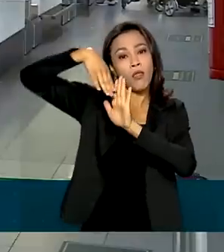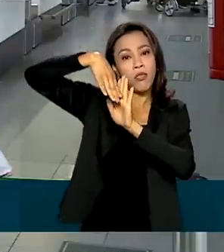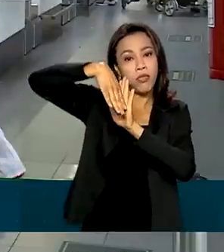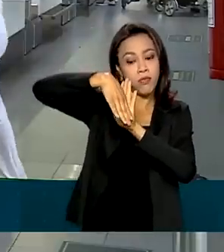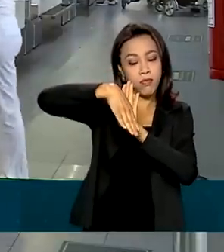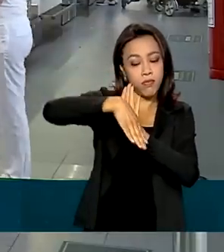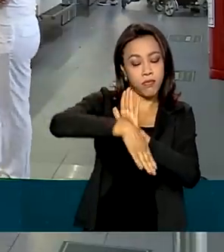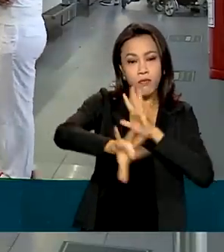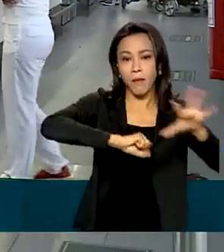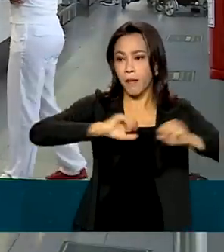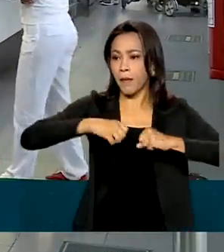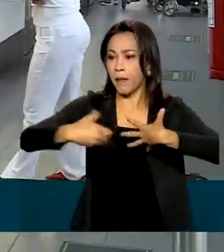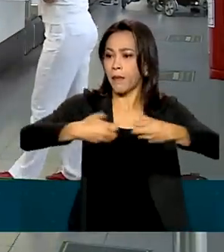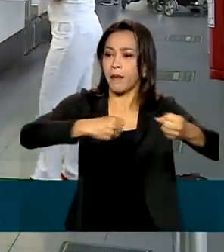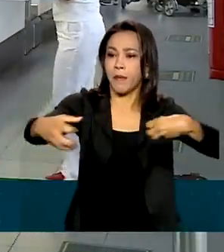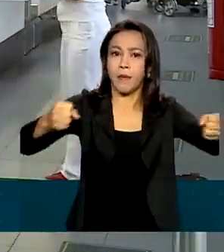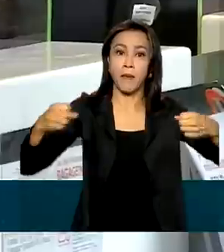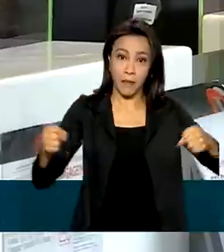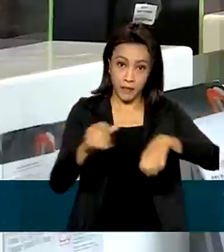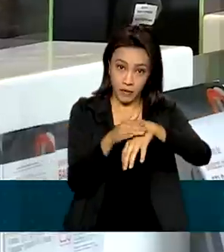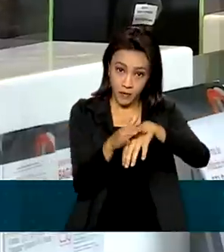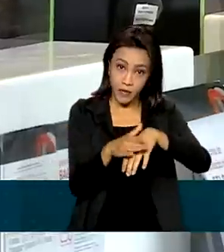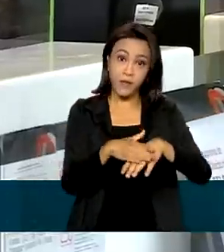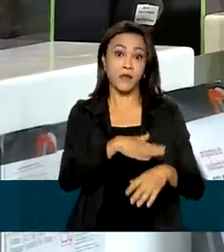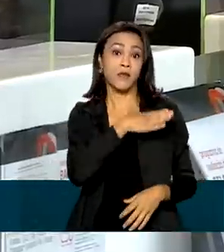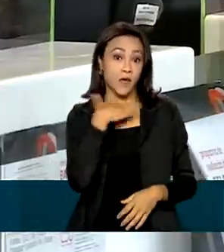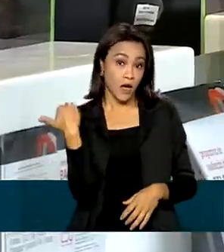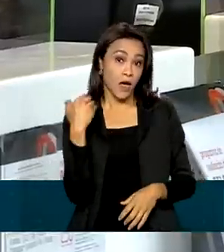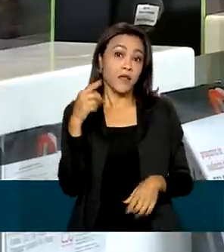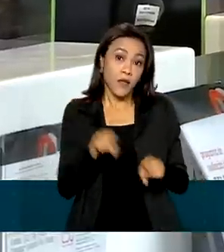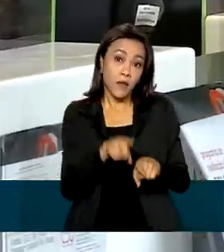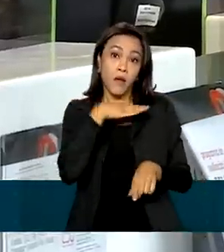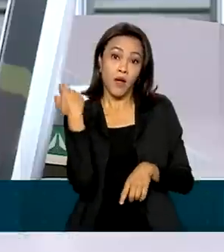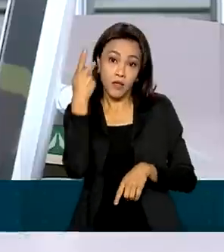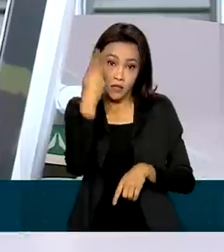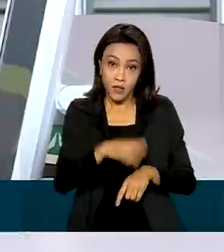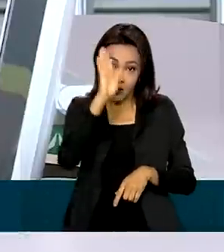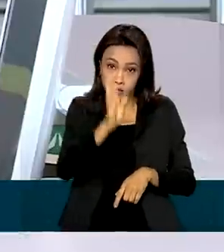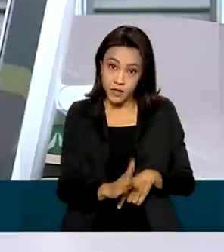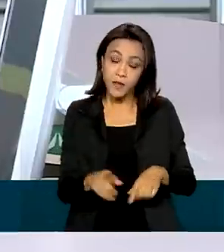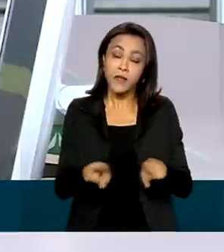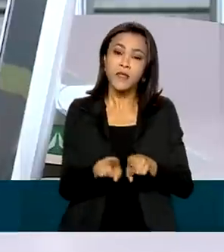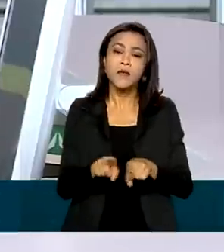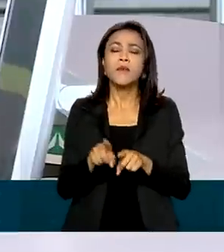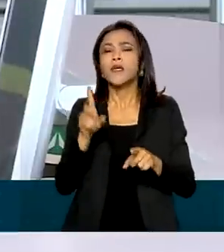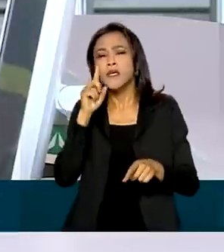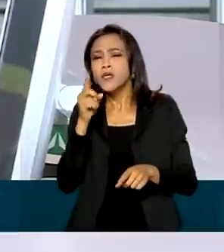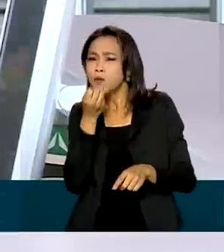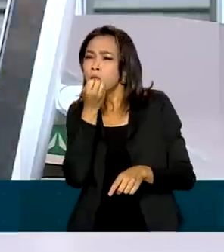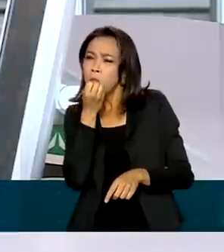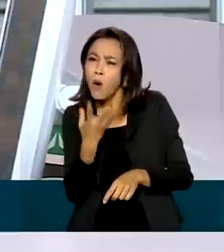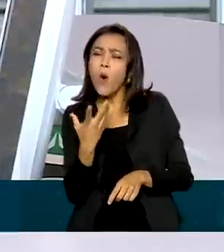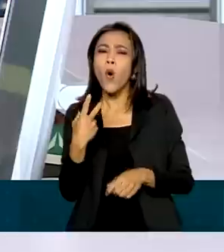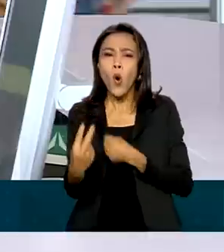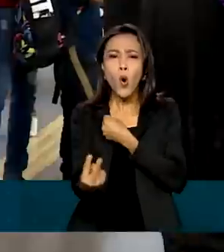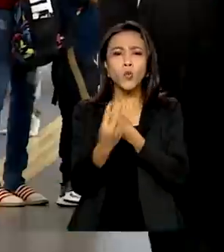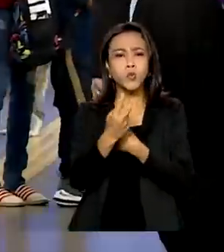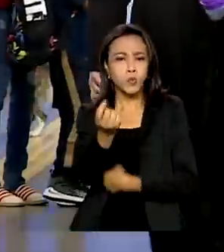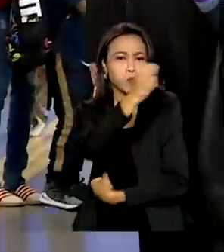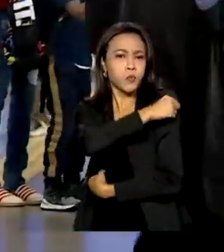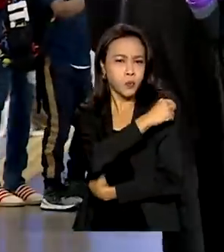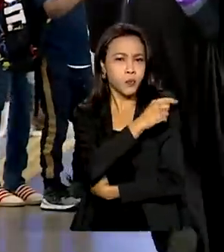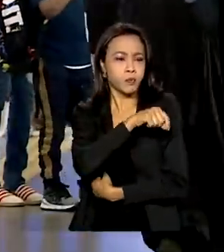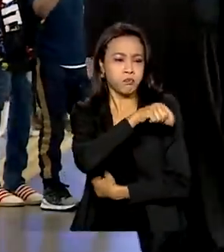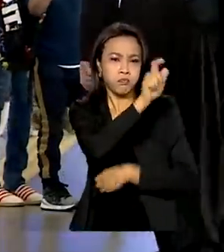número de infecções e mortes pela doença no país, as projeções epidemiológicas e o bom índice de imunização da população